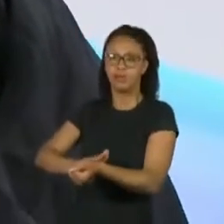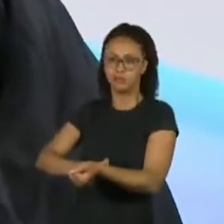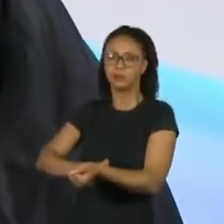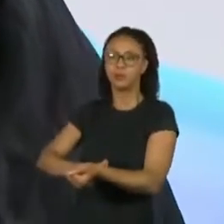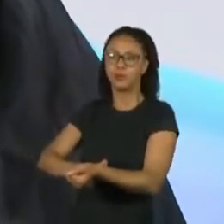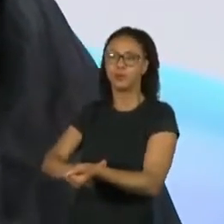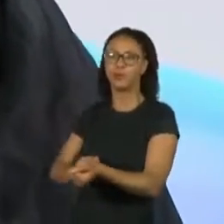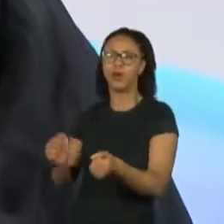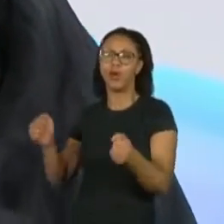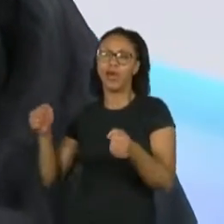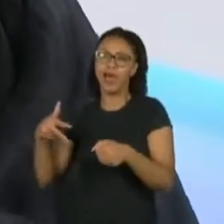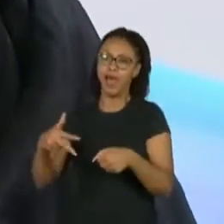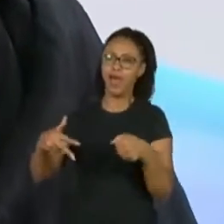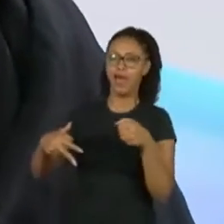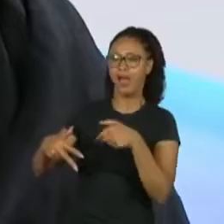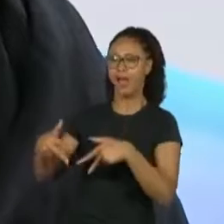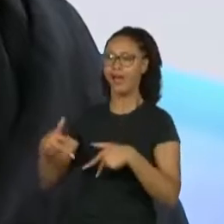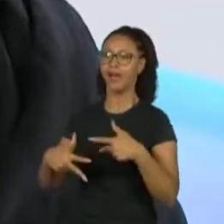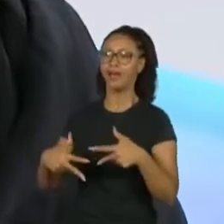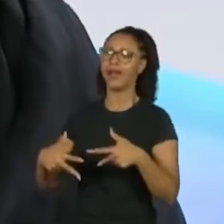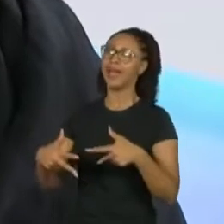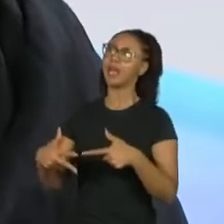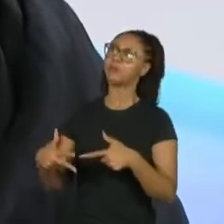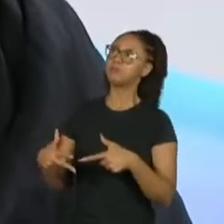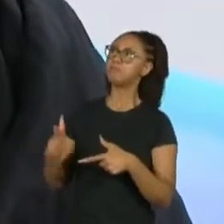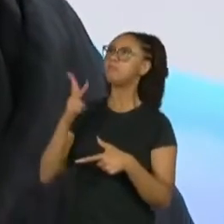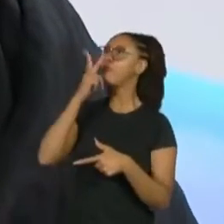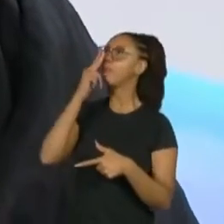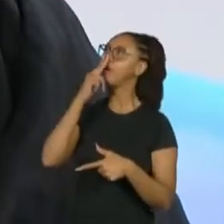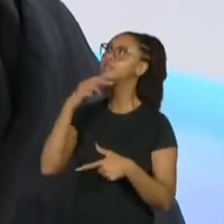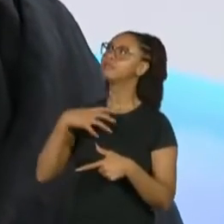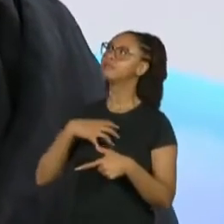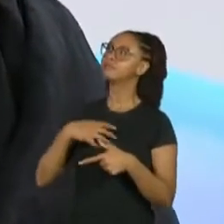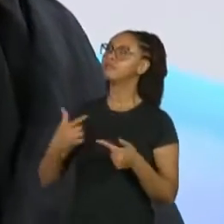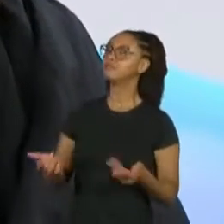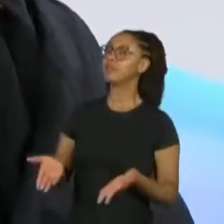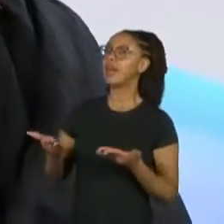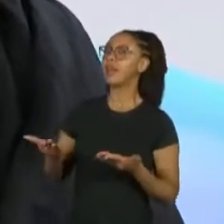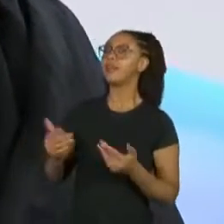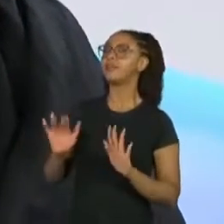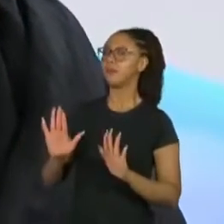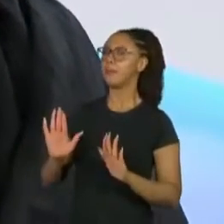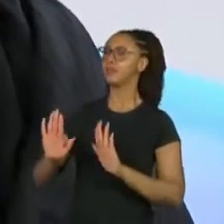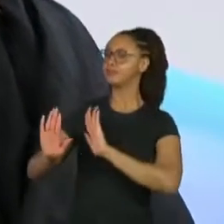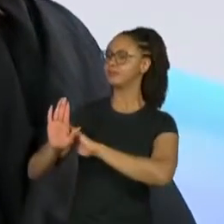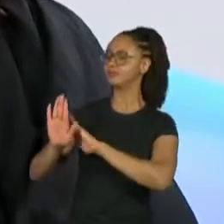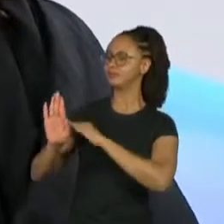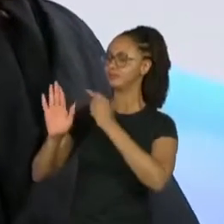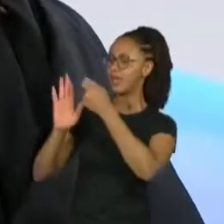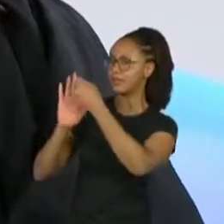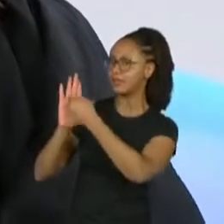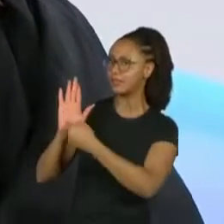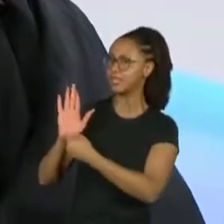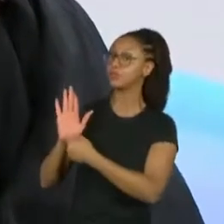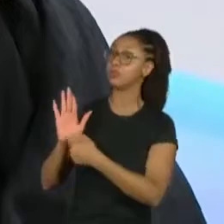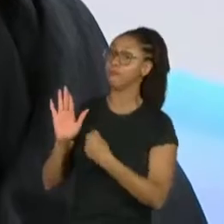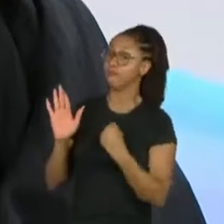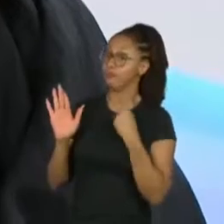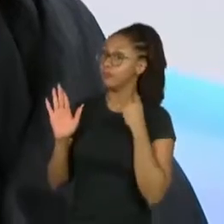ritmo rap deu uma certa leveza, né? Mas a letra é muito forte, muito